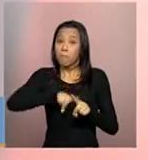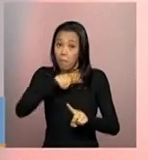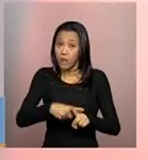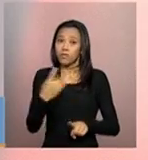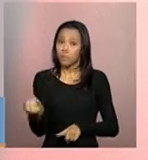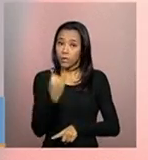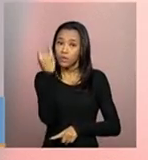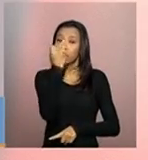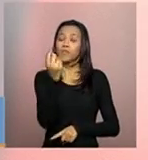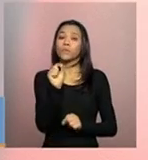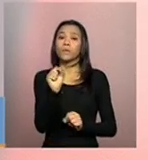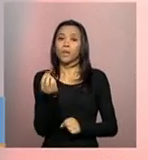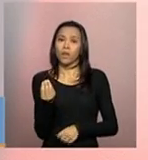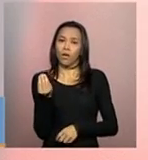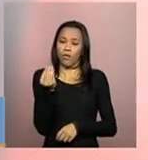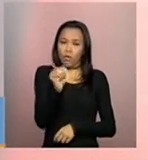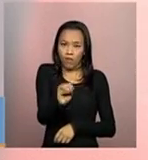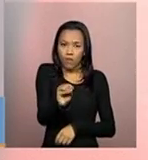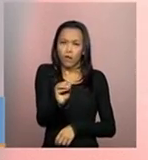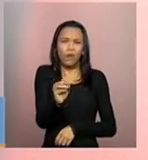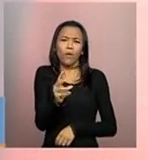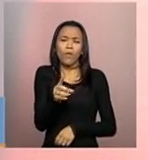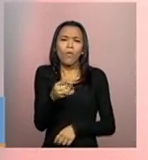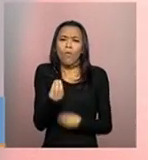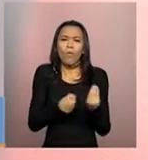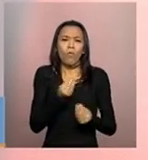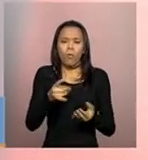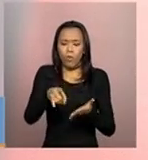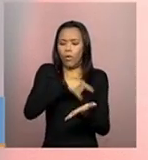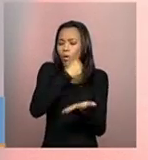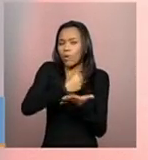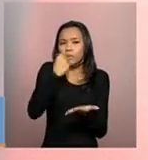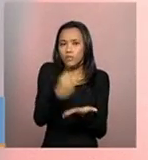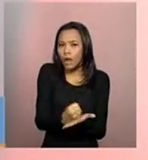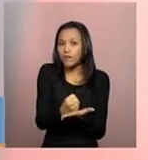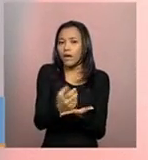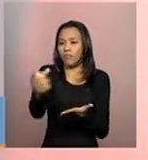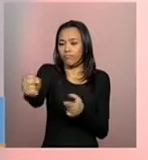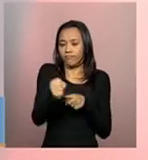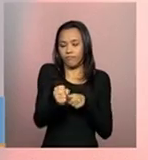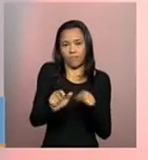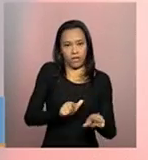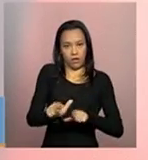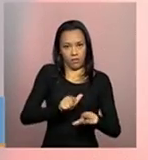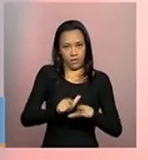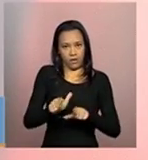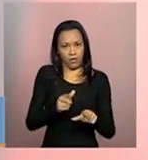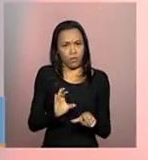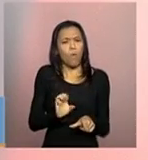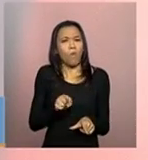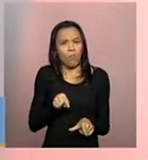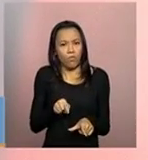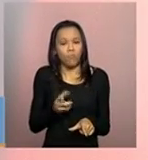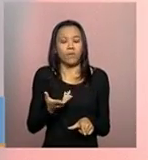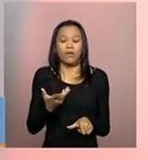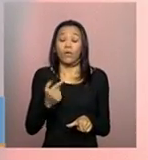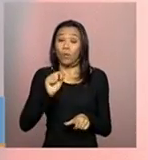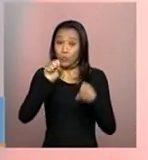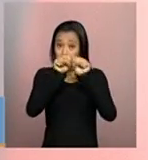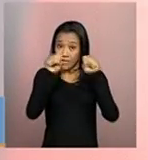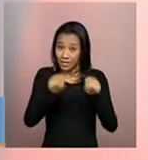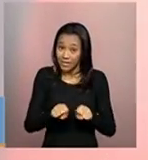forma de contratação, o vínculo desse trabalhador com a entidade. Mas o sistema, ele é bem